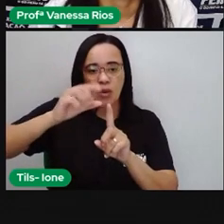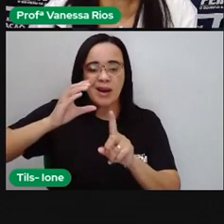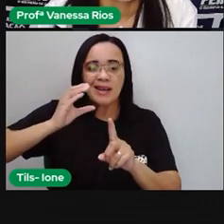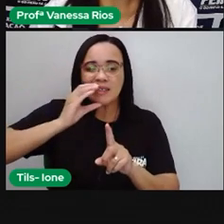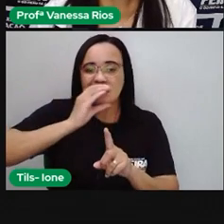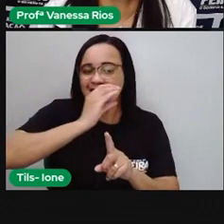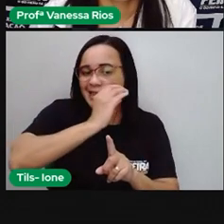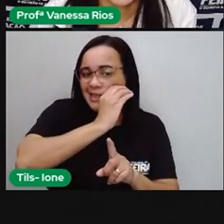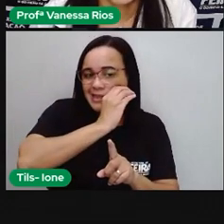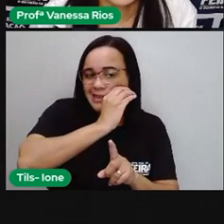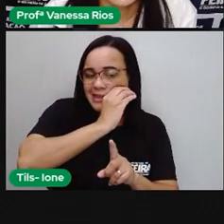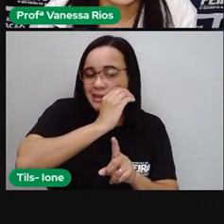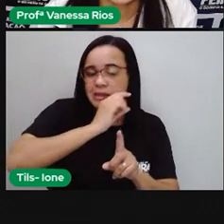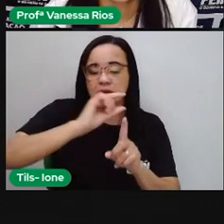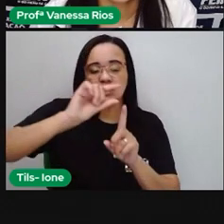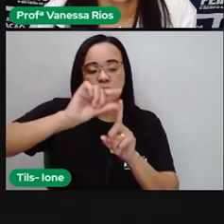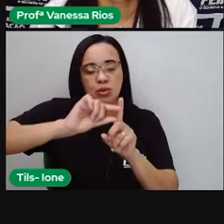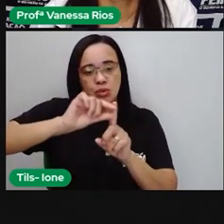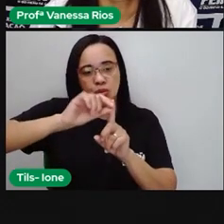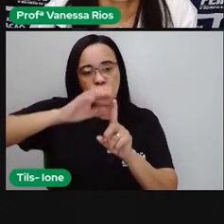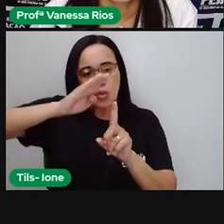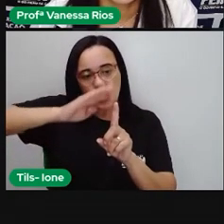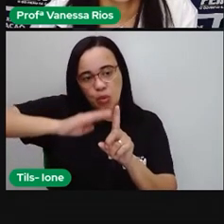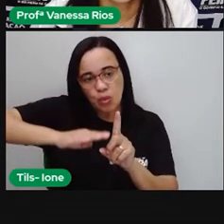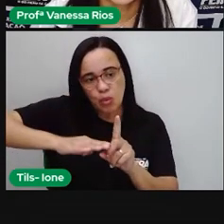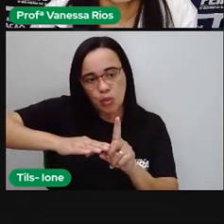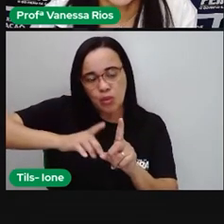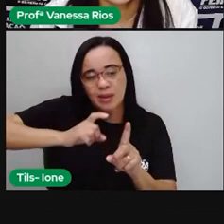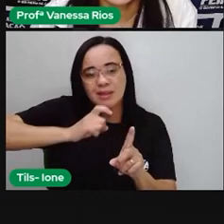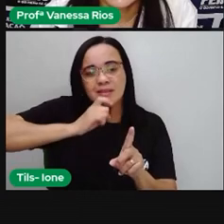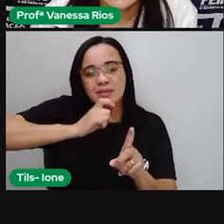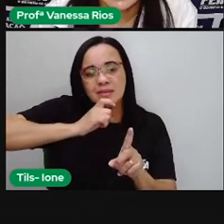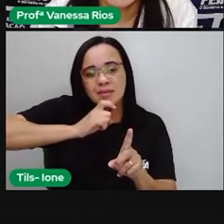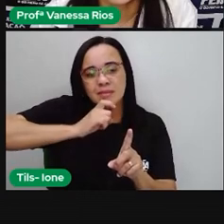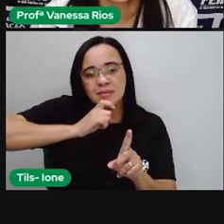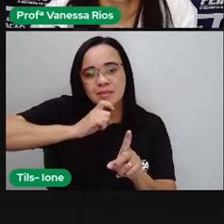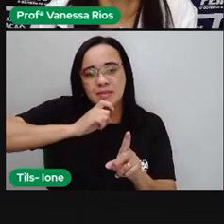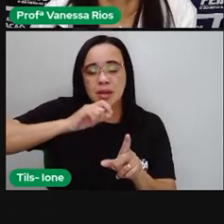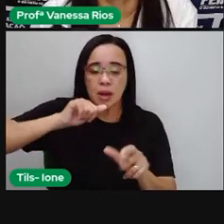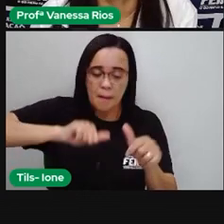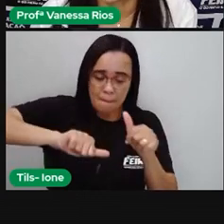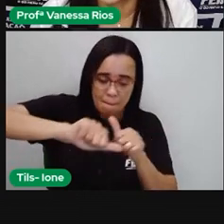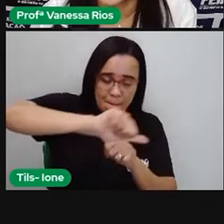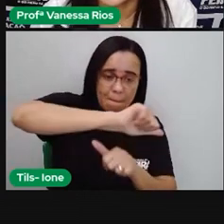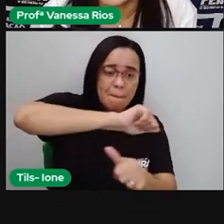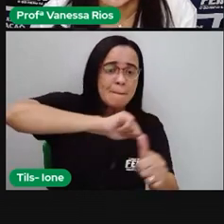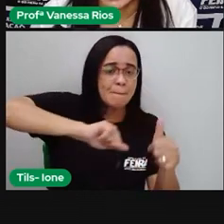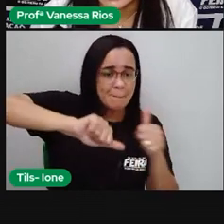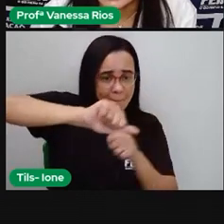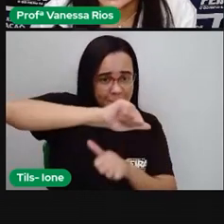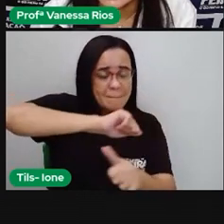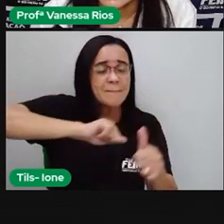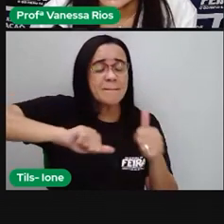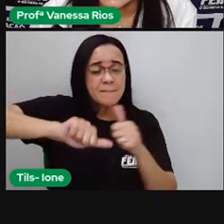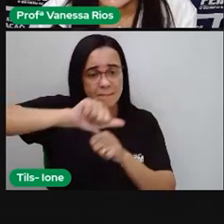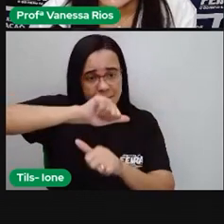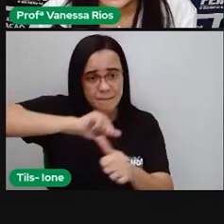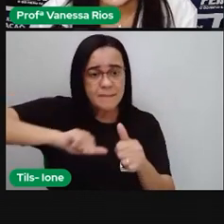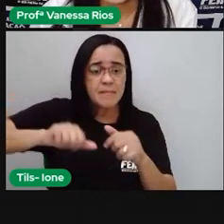E aí você sabia que as variações de temperatura podem trazer a utilização de números decimais?